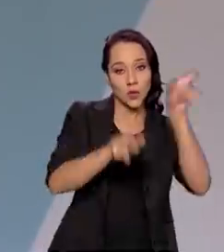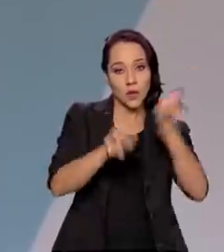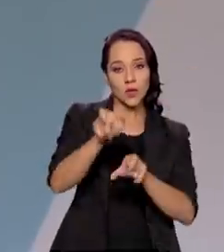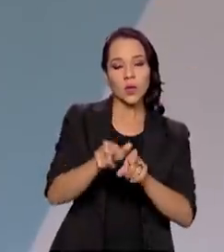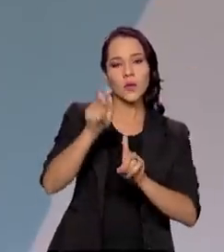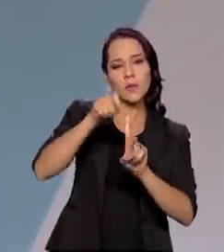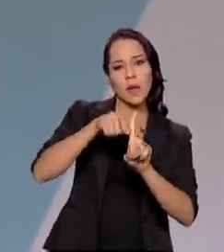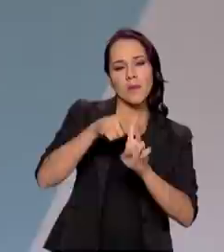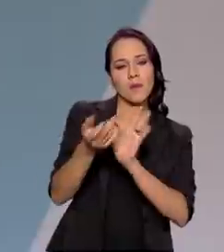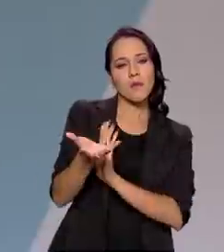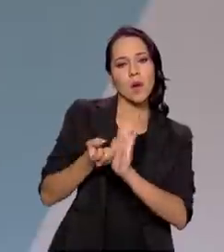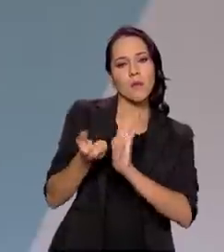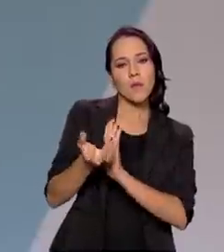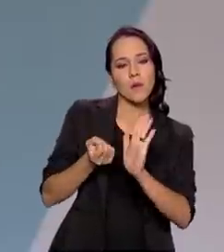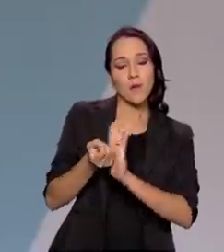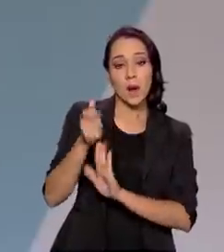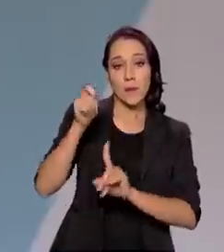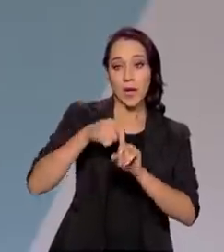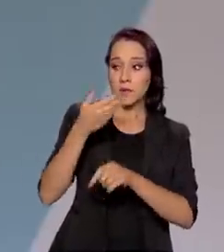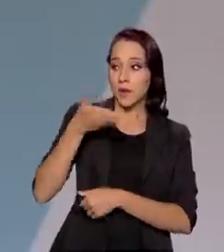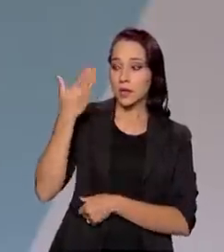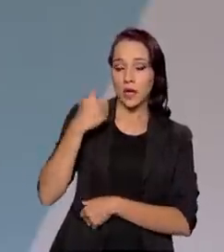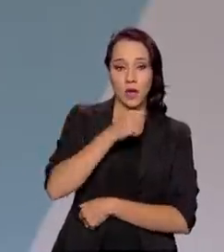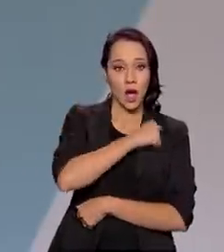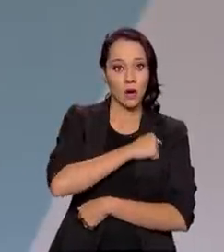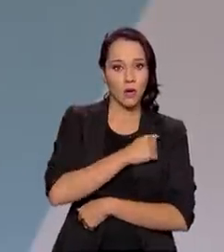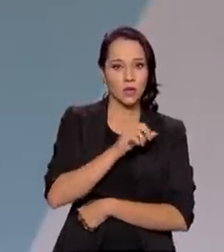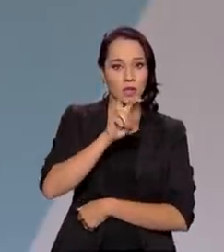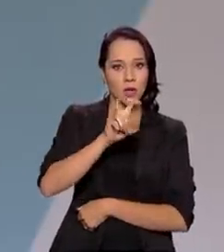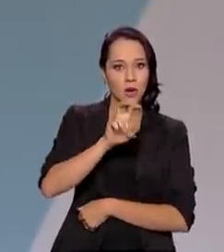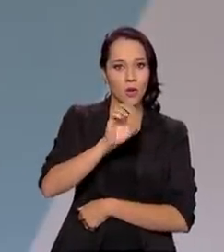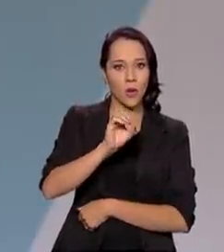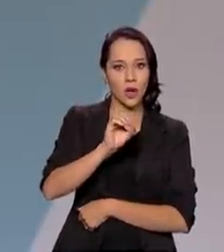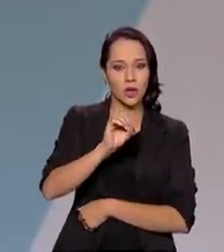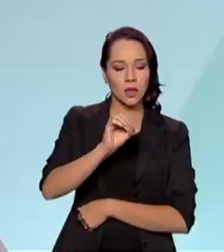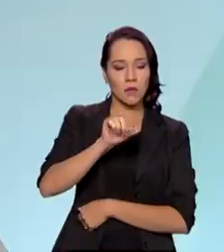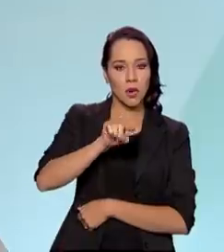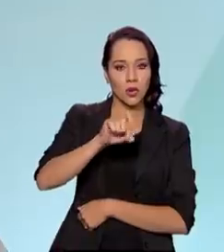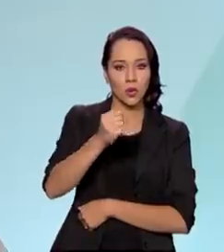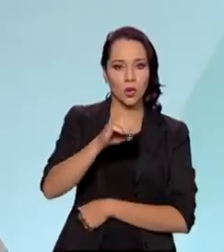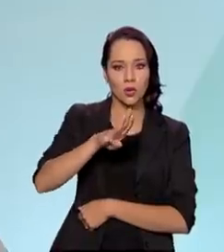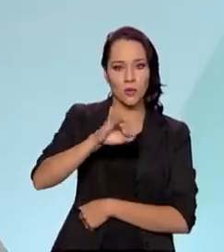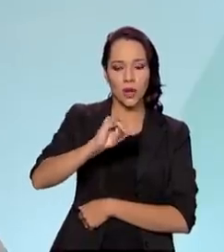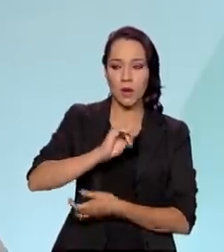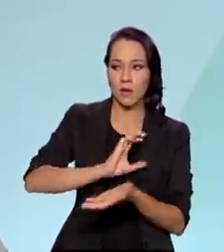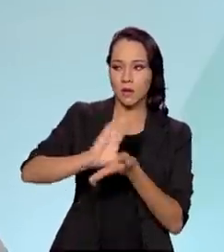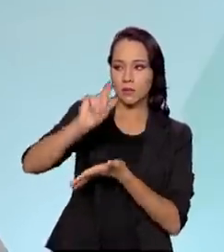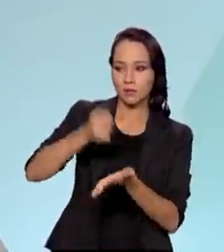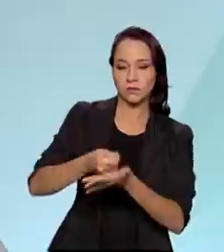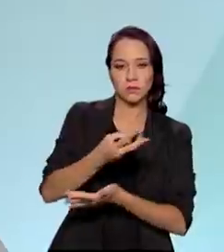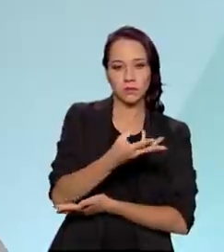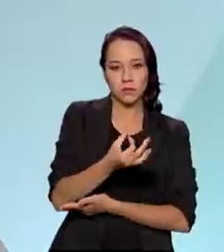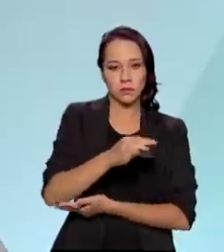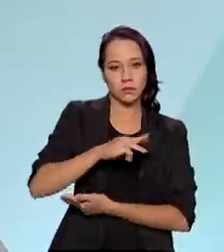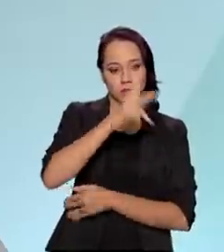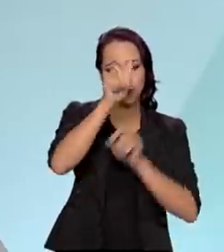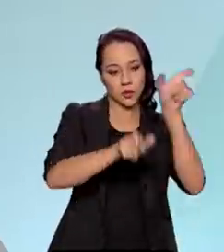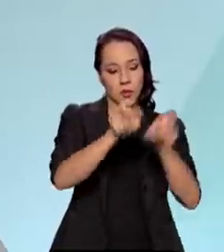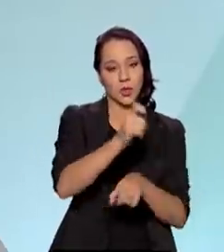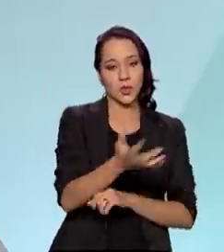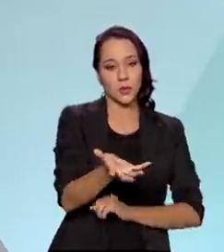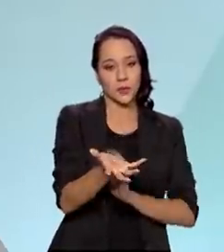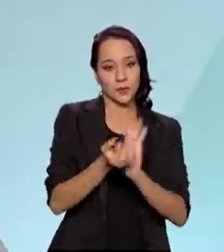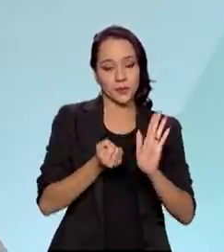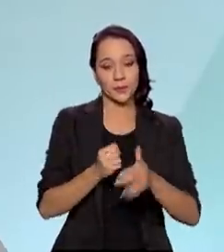mensais. Mês passado, agosto, foram 50,8 bilhões pagos para esses 36 milhões de beneficiários.